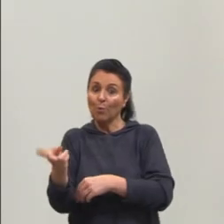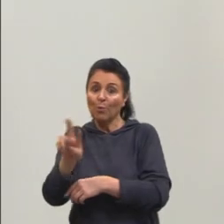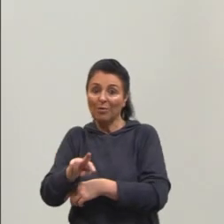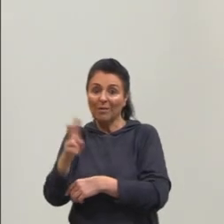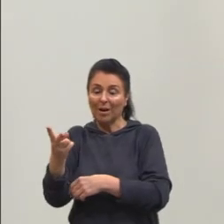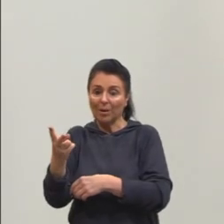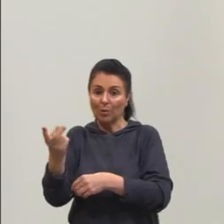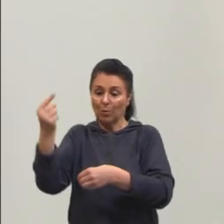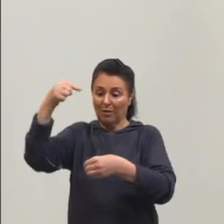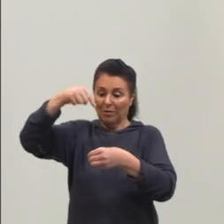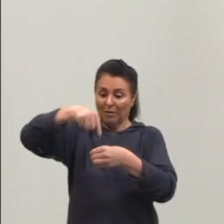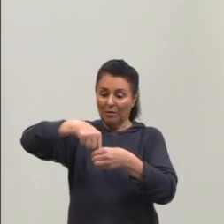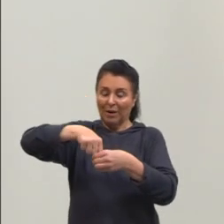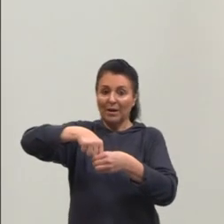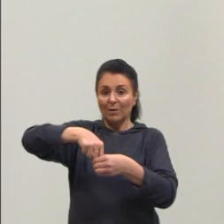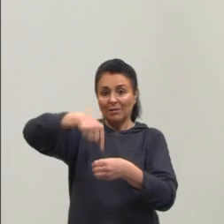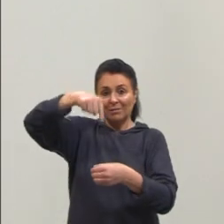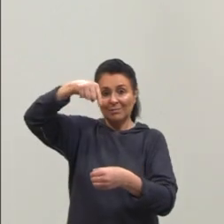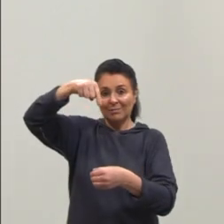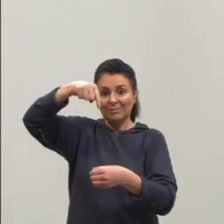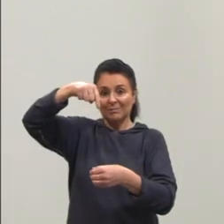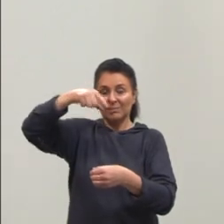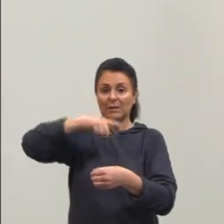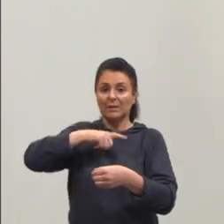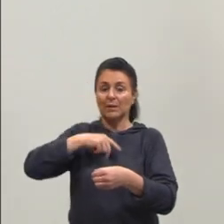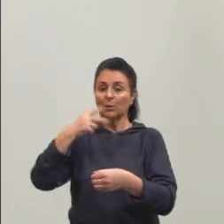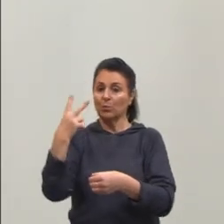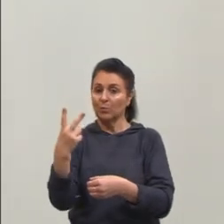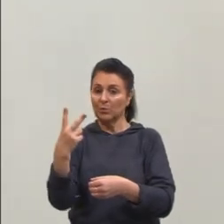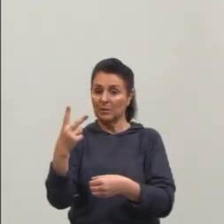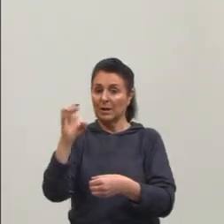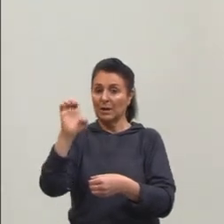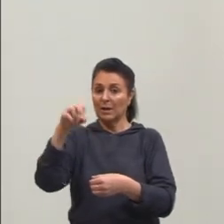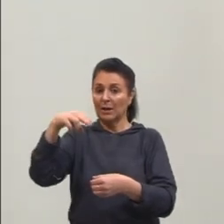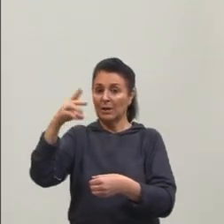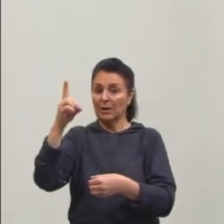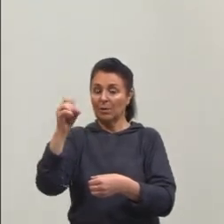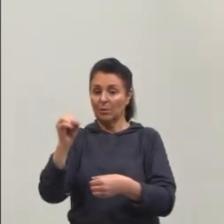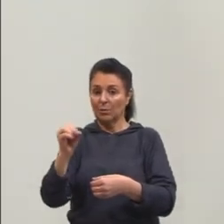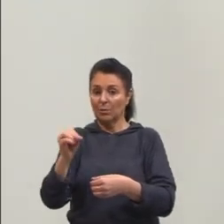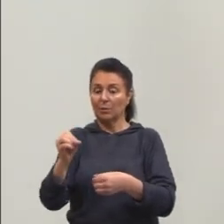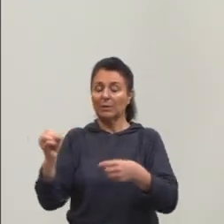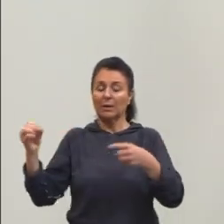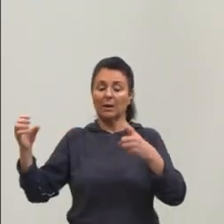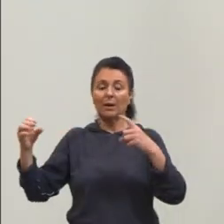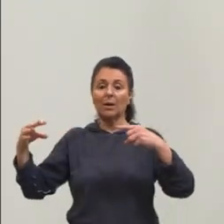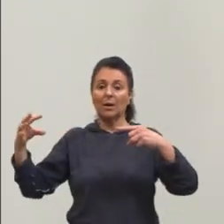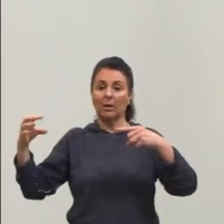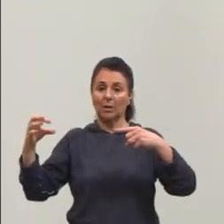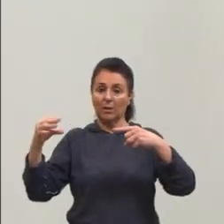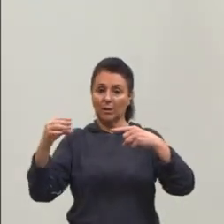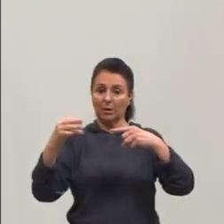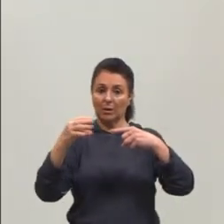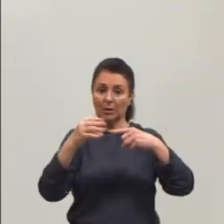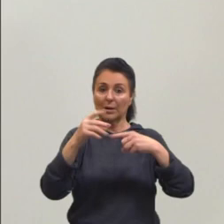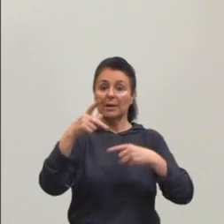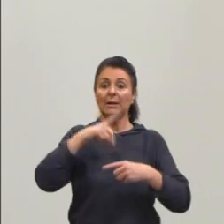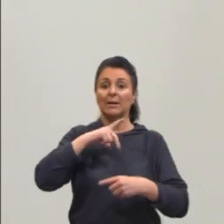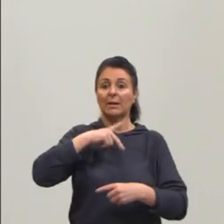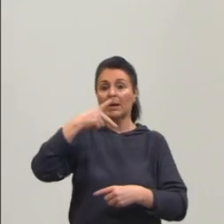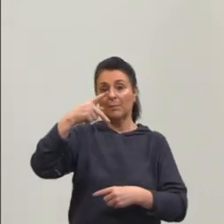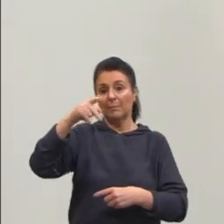da célula. A endocitose, nós temos duas, que é a fagocitose e a pinocitose. A